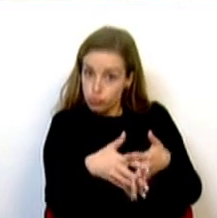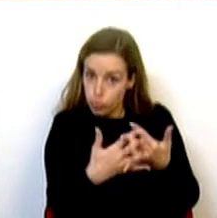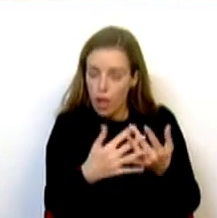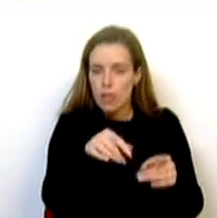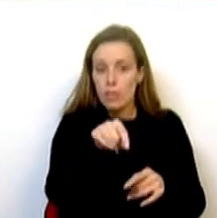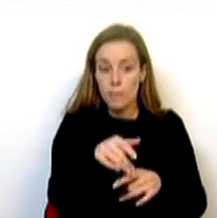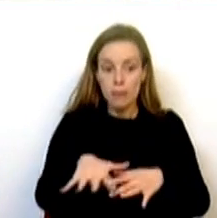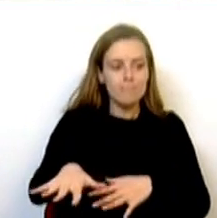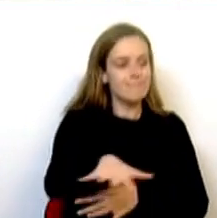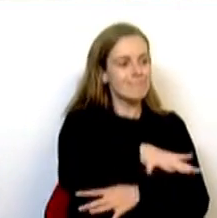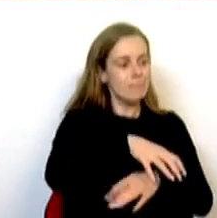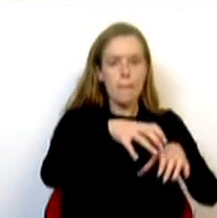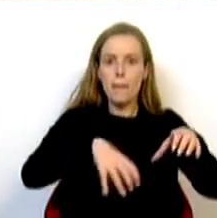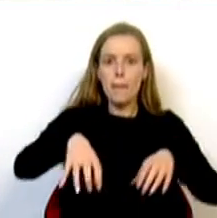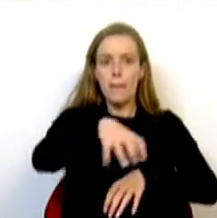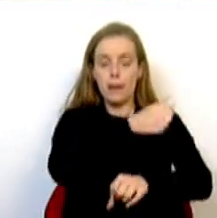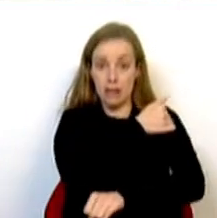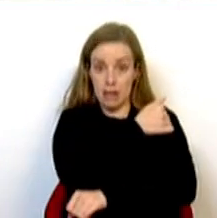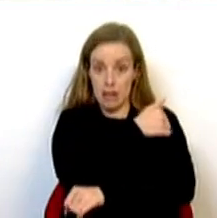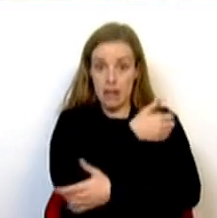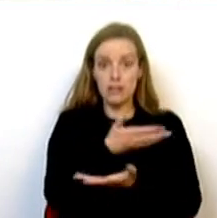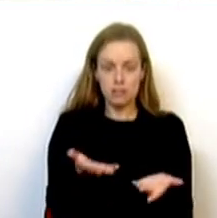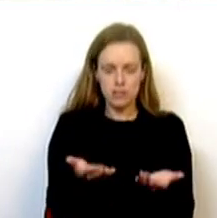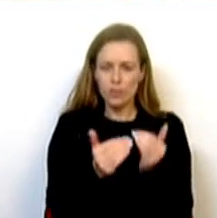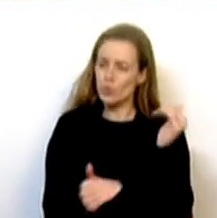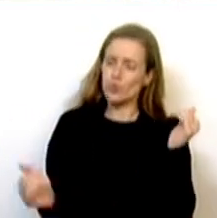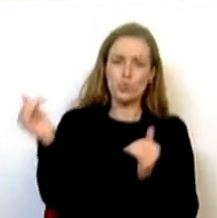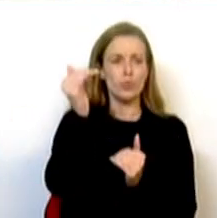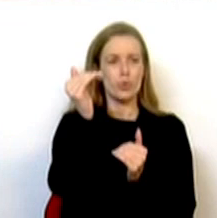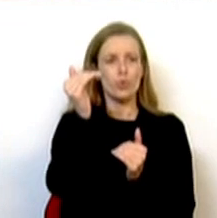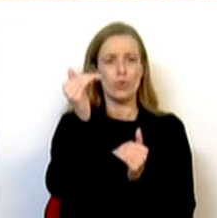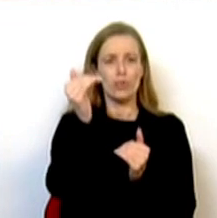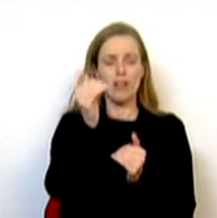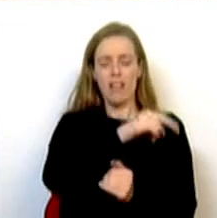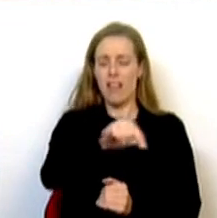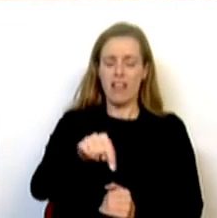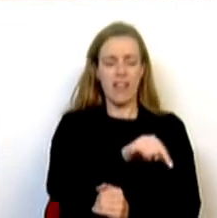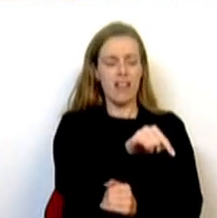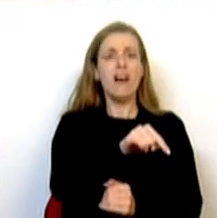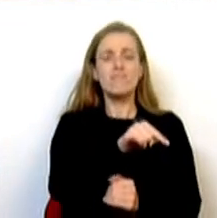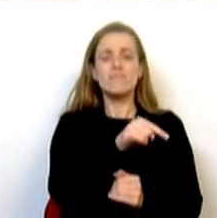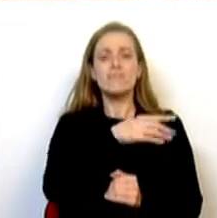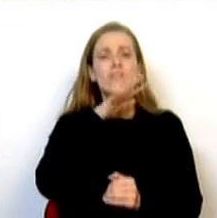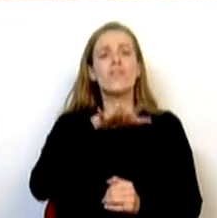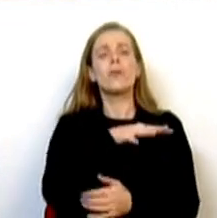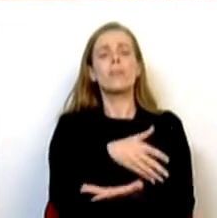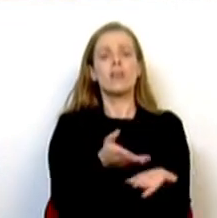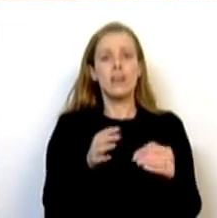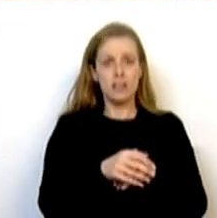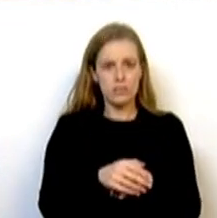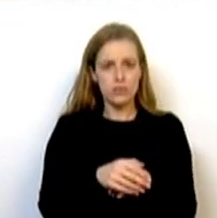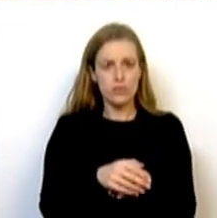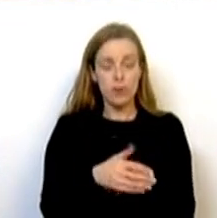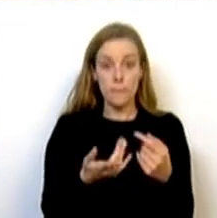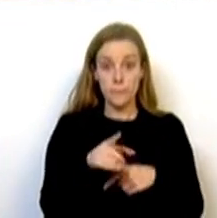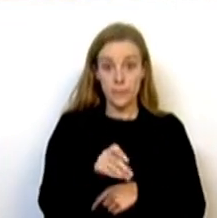um parque de habitações que é superior ao dos agregados familiares. Dizia o programa eleitoral